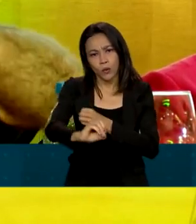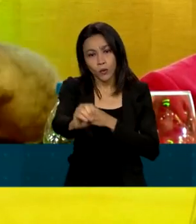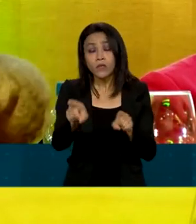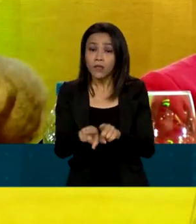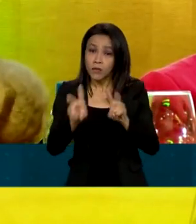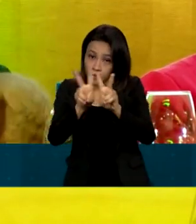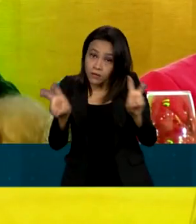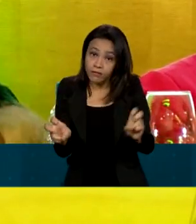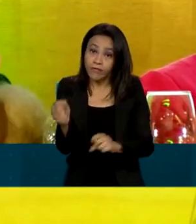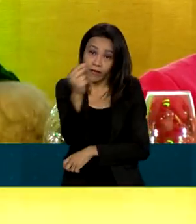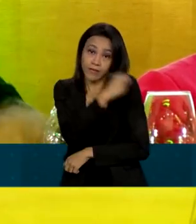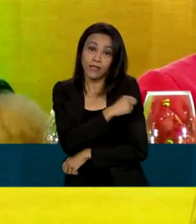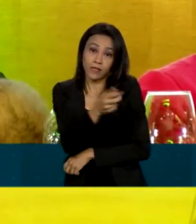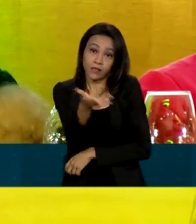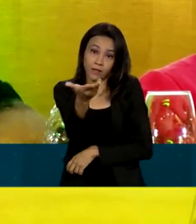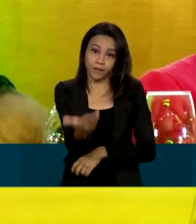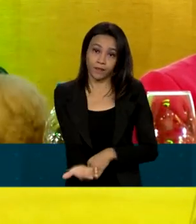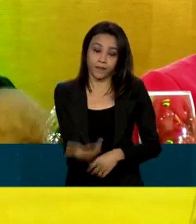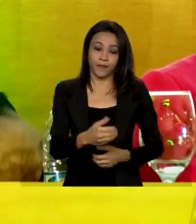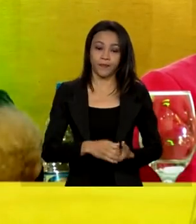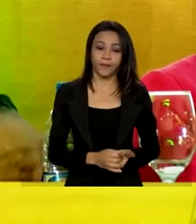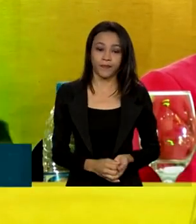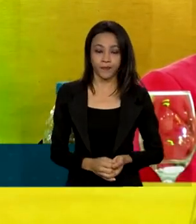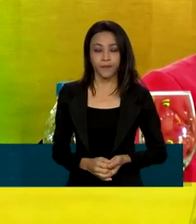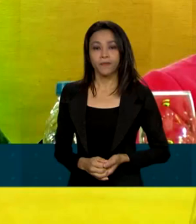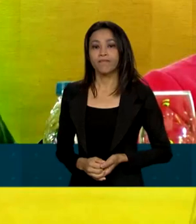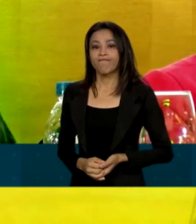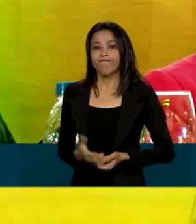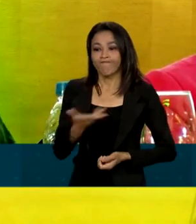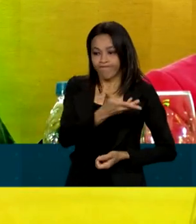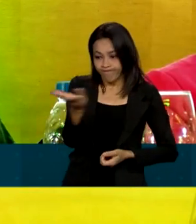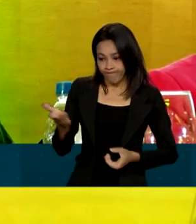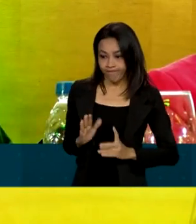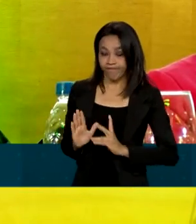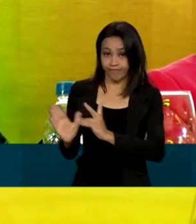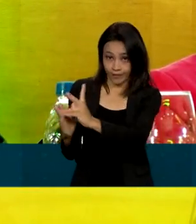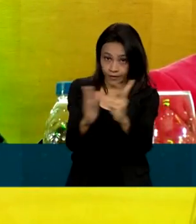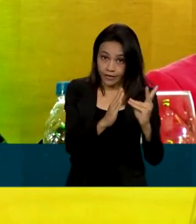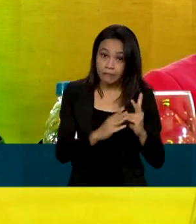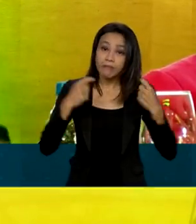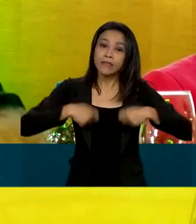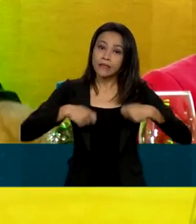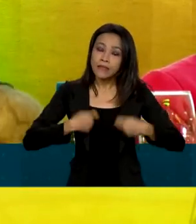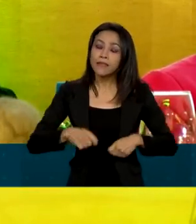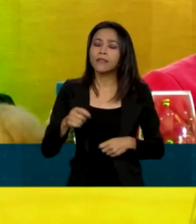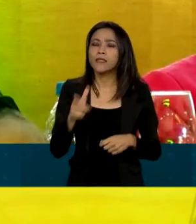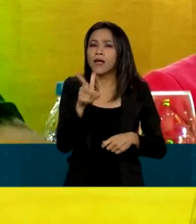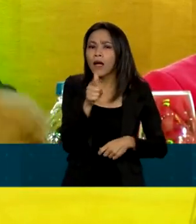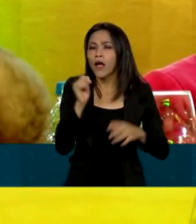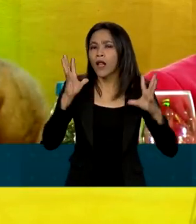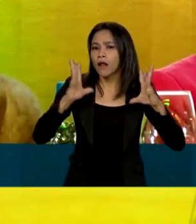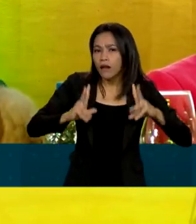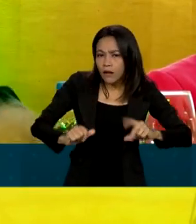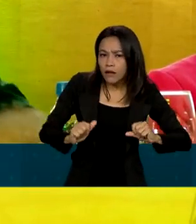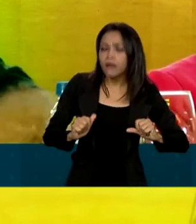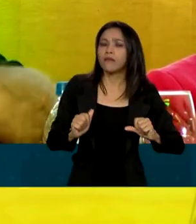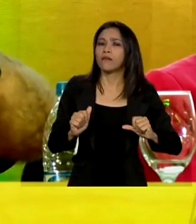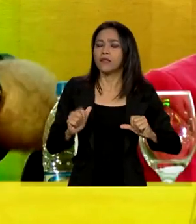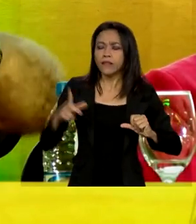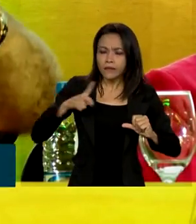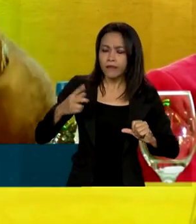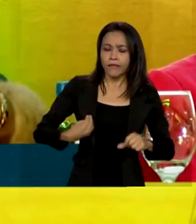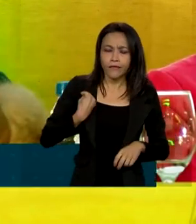comunidades indígenas. A comunidade carece de água tratada e se convive com problemas